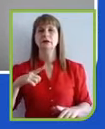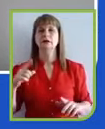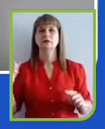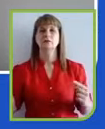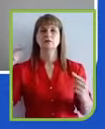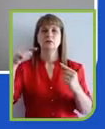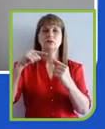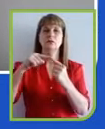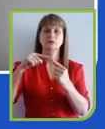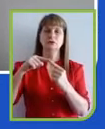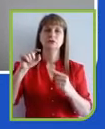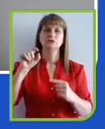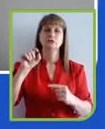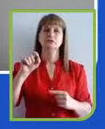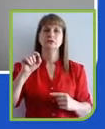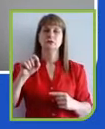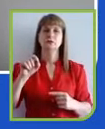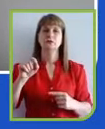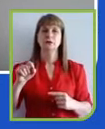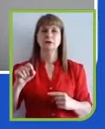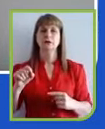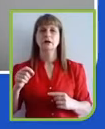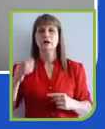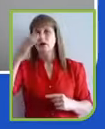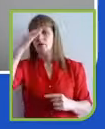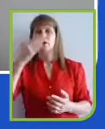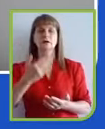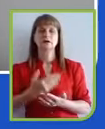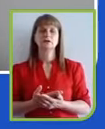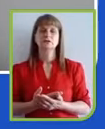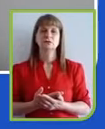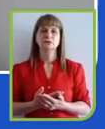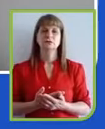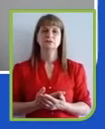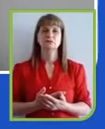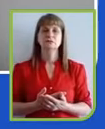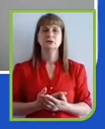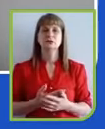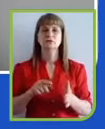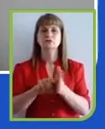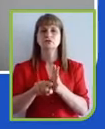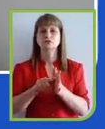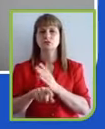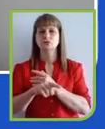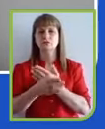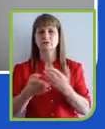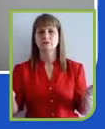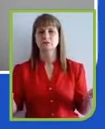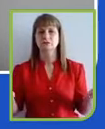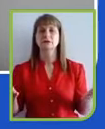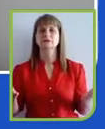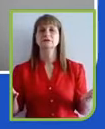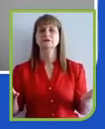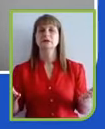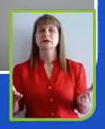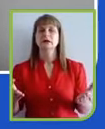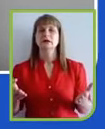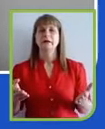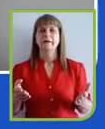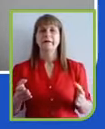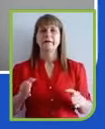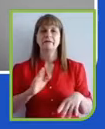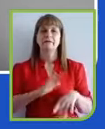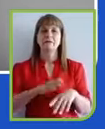mundo melhor e eu acredito muito que esse estudo que vocês fizeram, Ricardo, com essas onze tendências e os oito princípios,